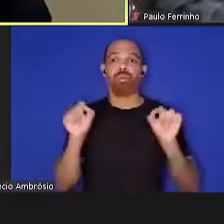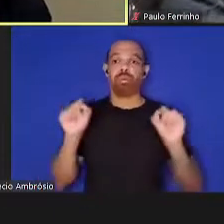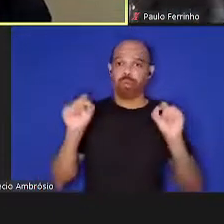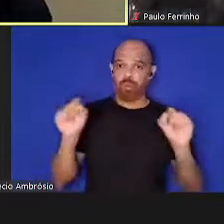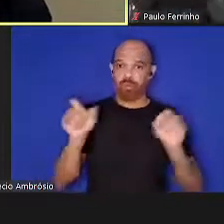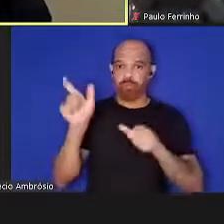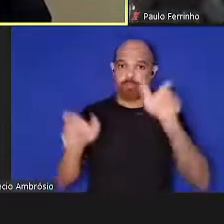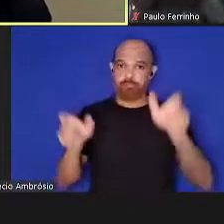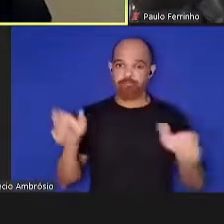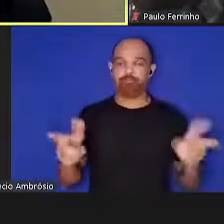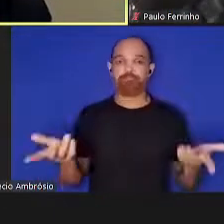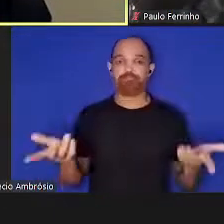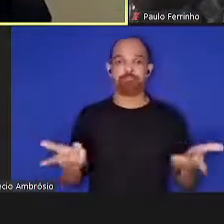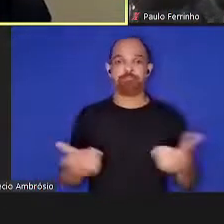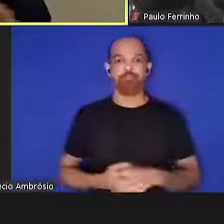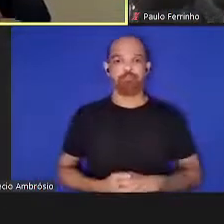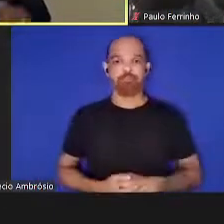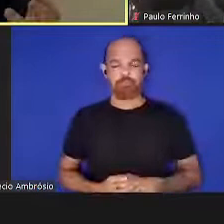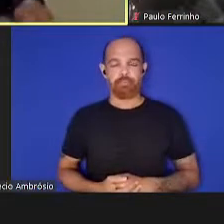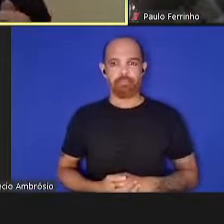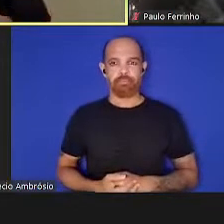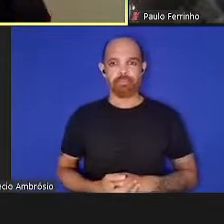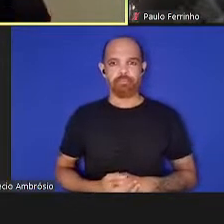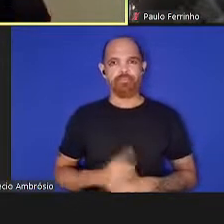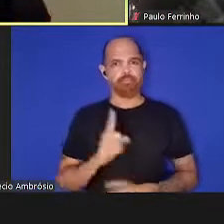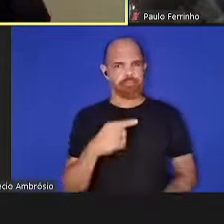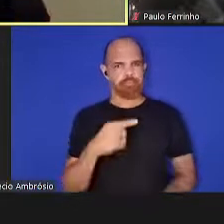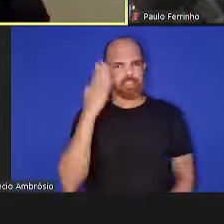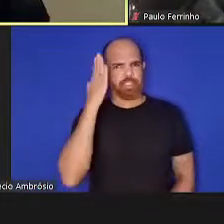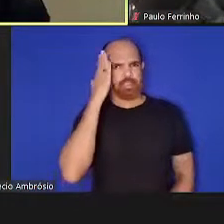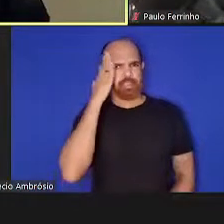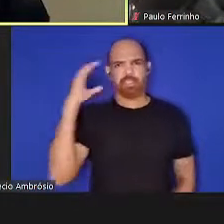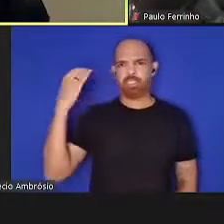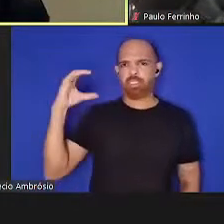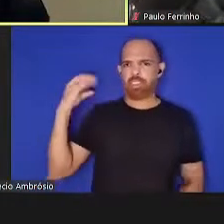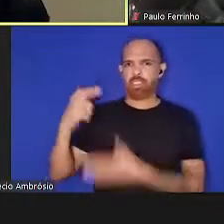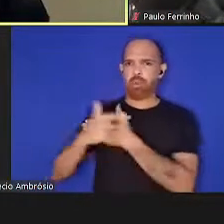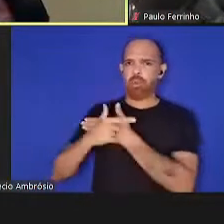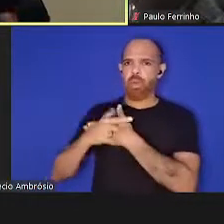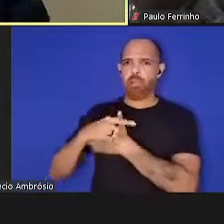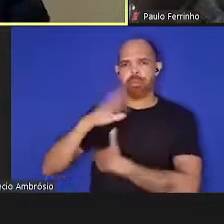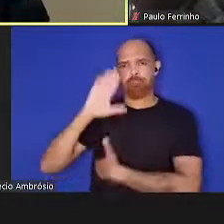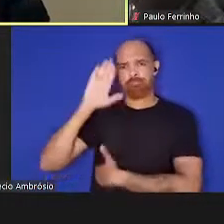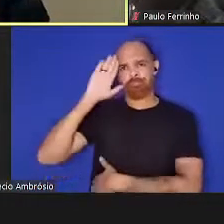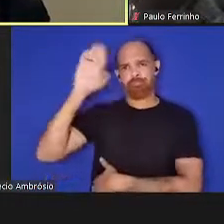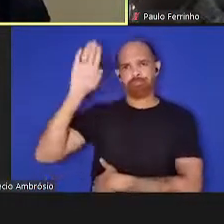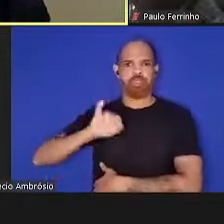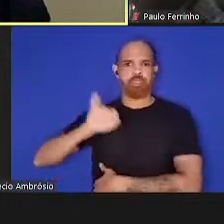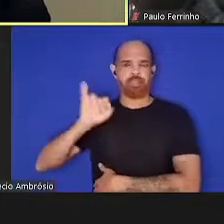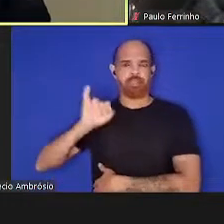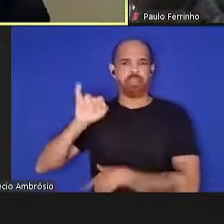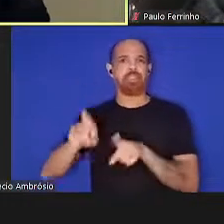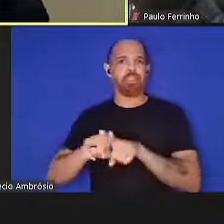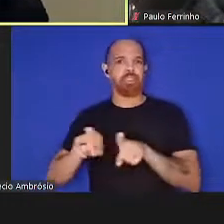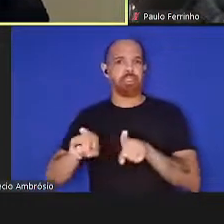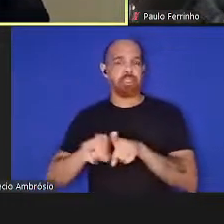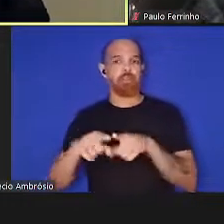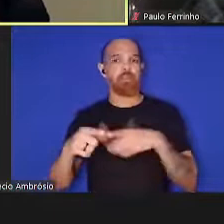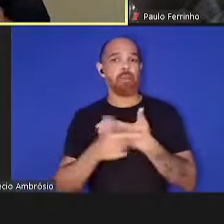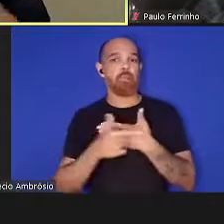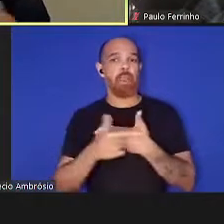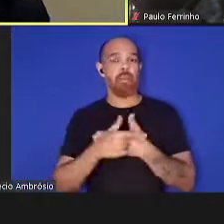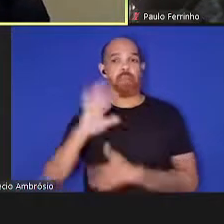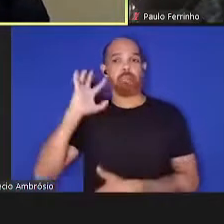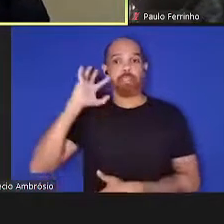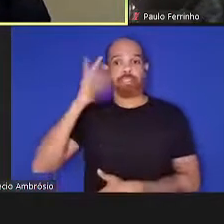sabemos que a ciência tem um papel não só fundamental, mas também um papel decisivo no